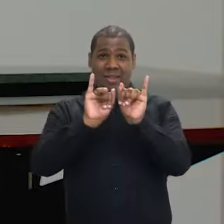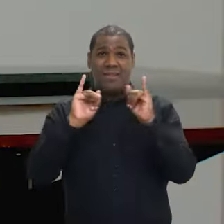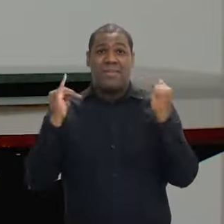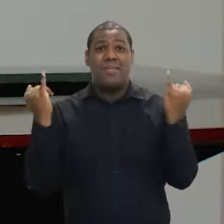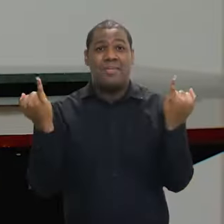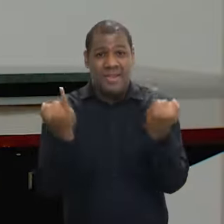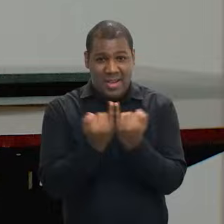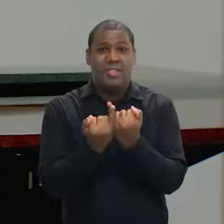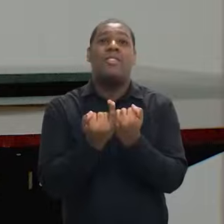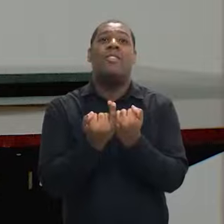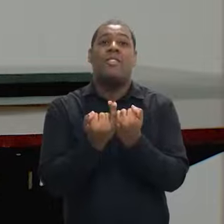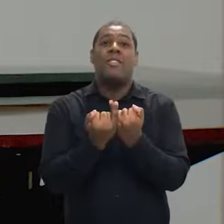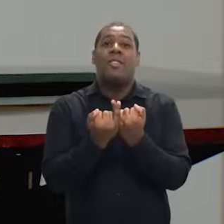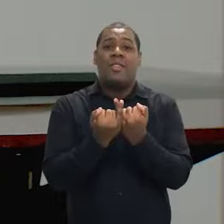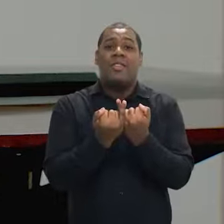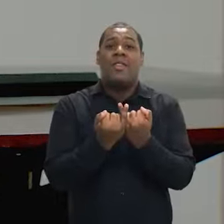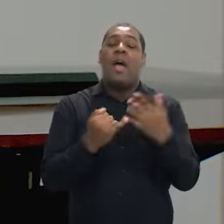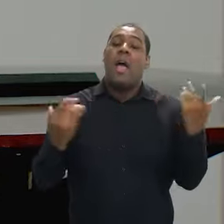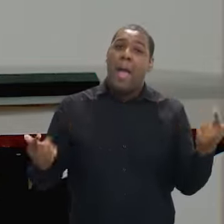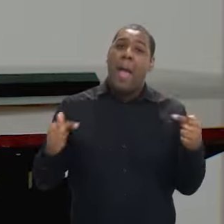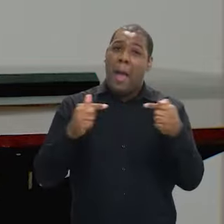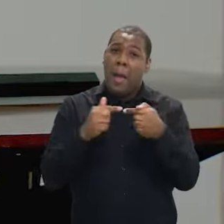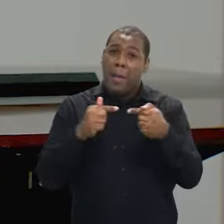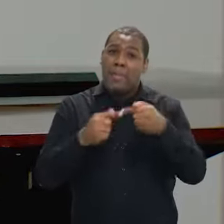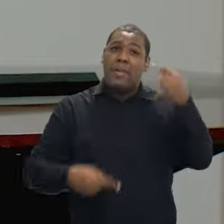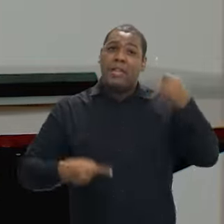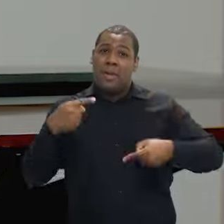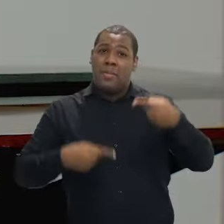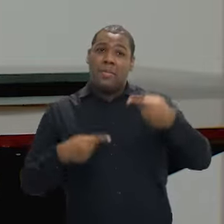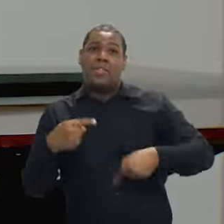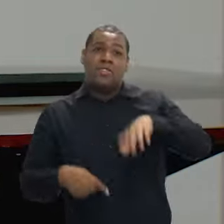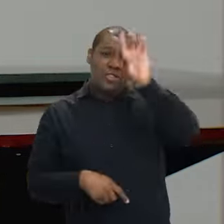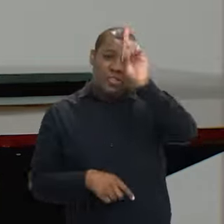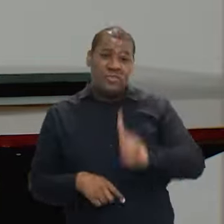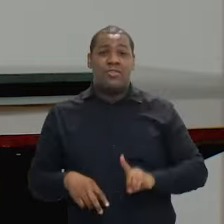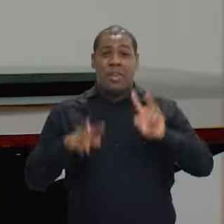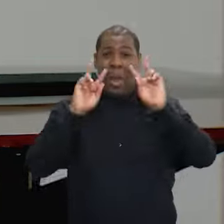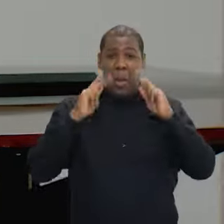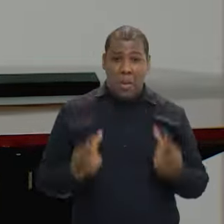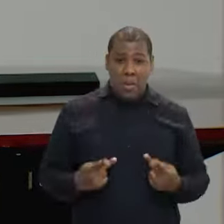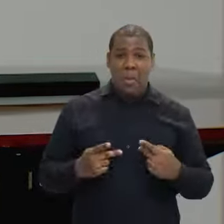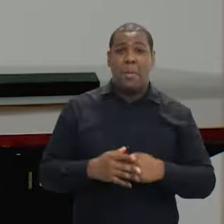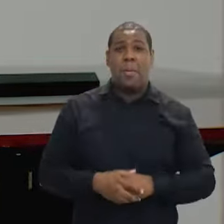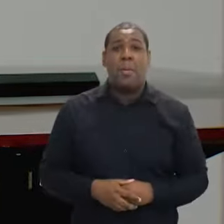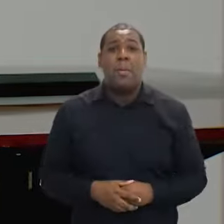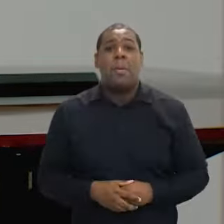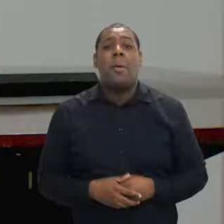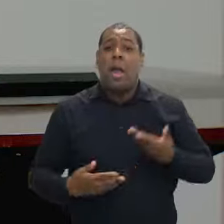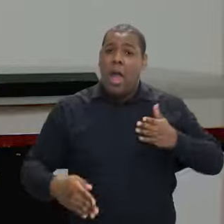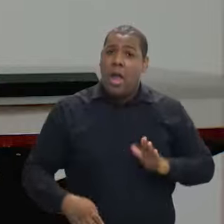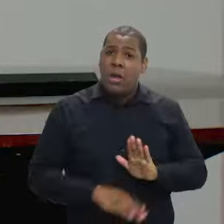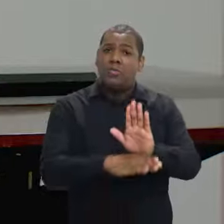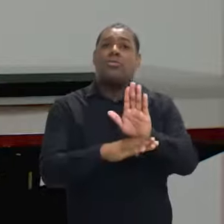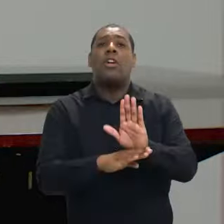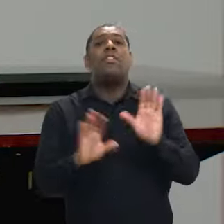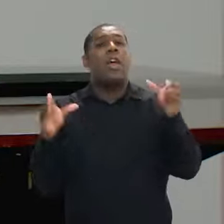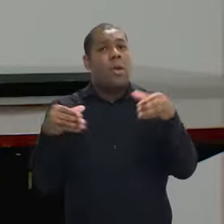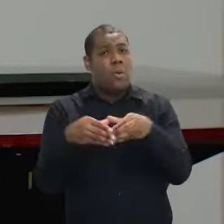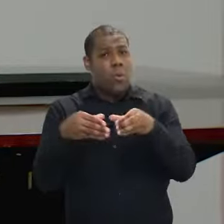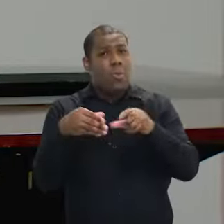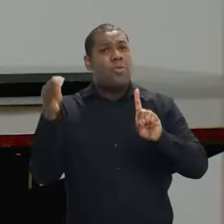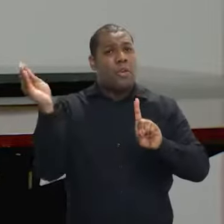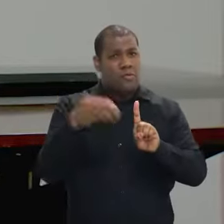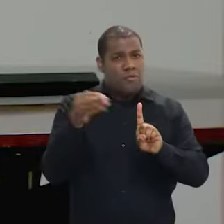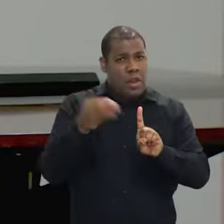realmente concebe essa política de direitos humanos como a gente pensa que ela deve ser executada, especialmente para impactar a vida de